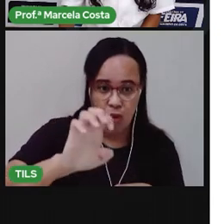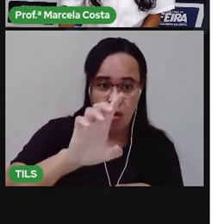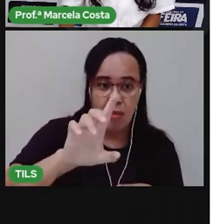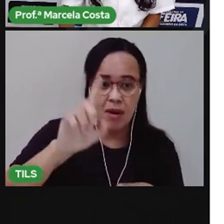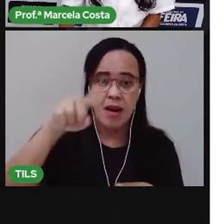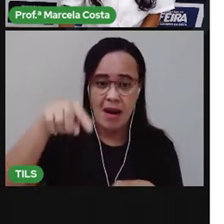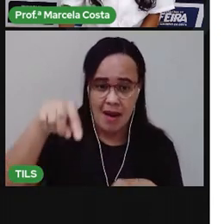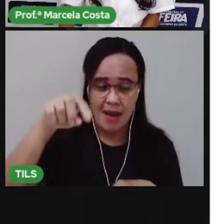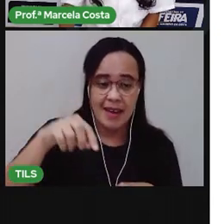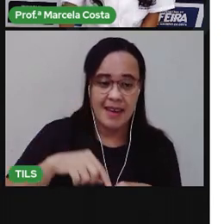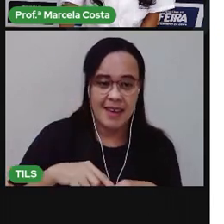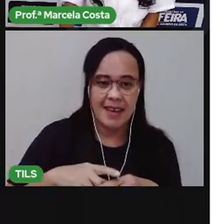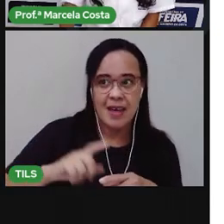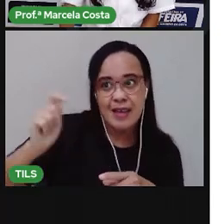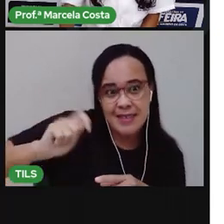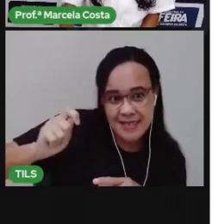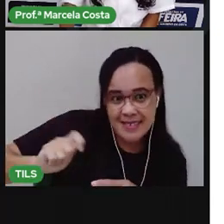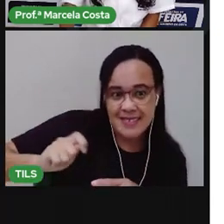a pipa.